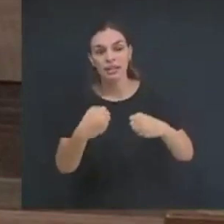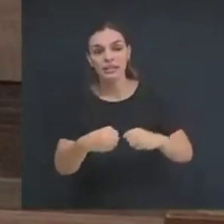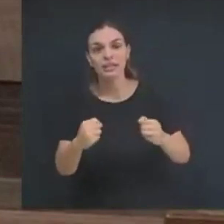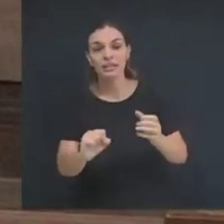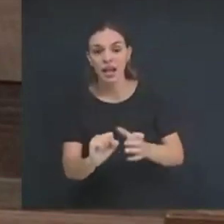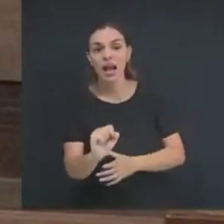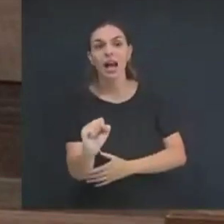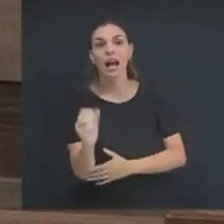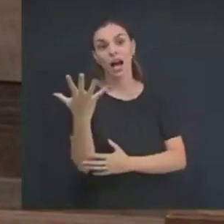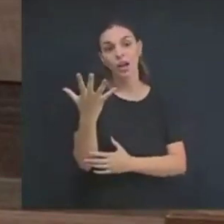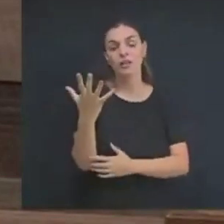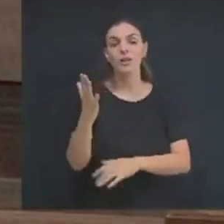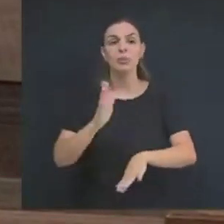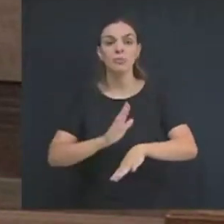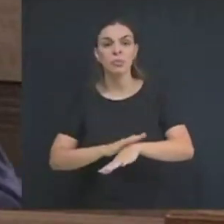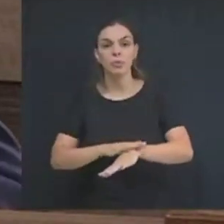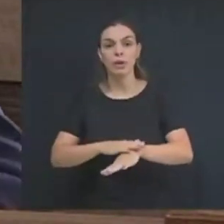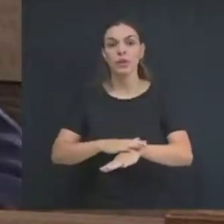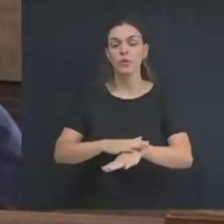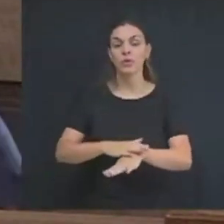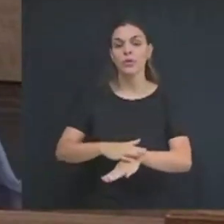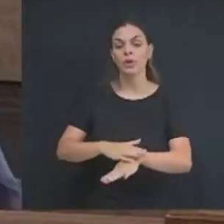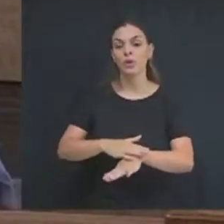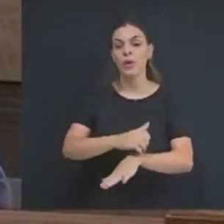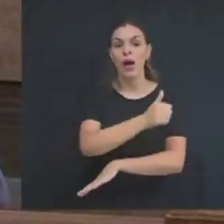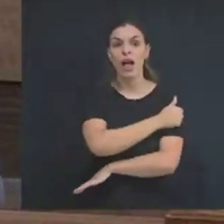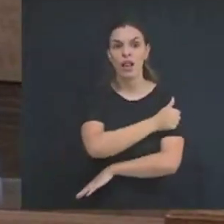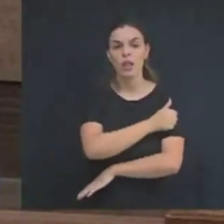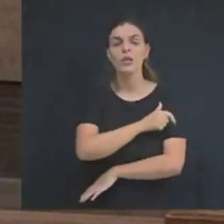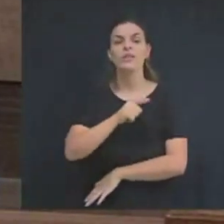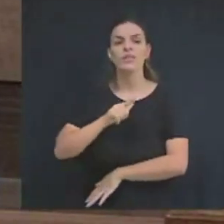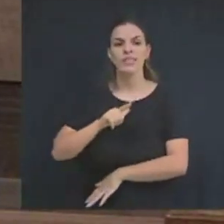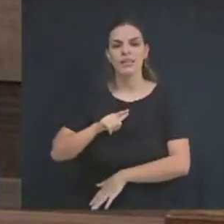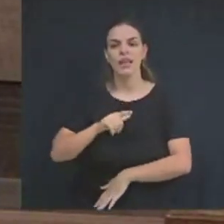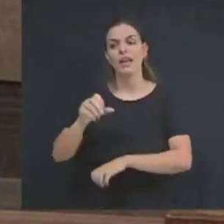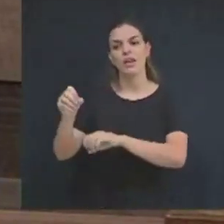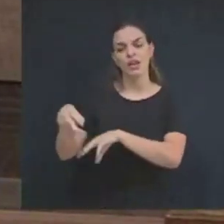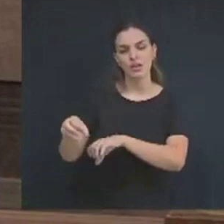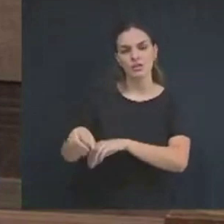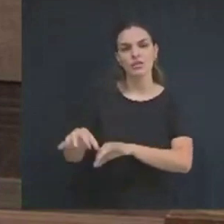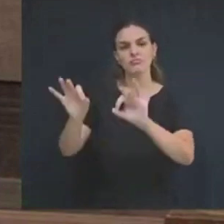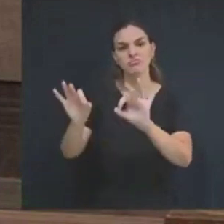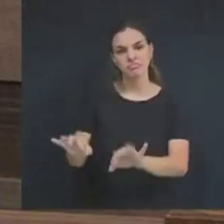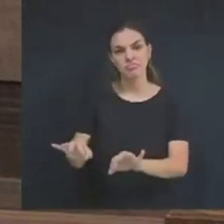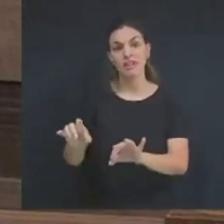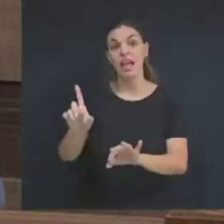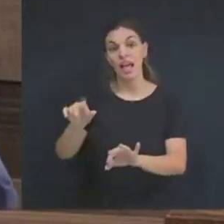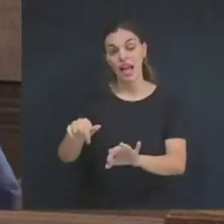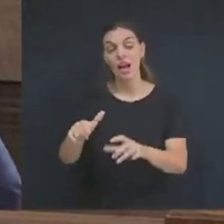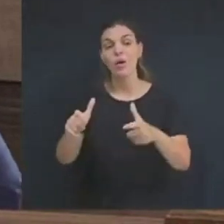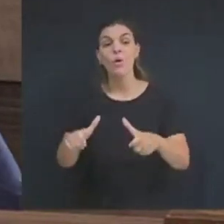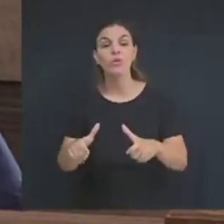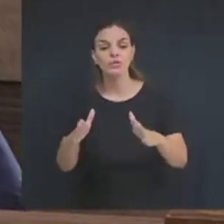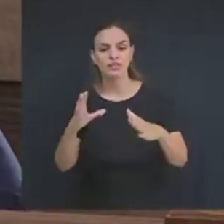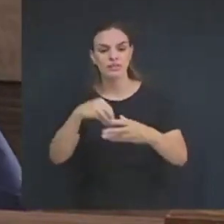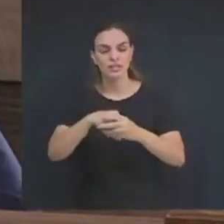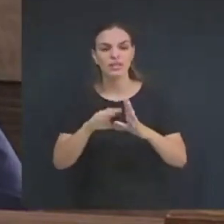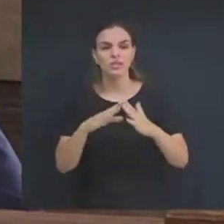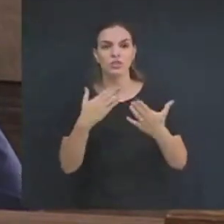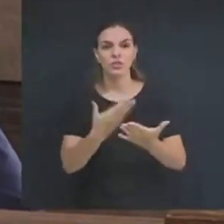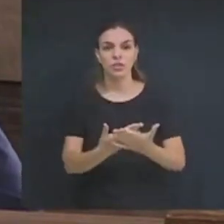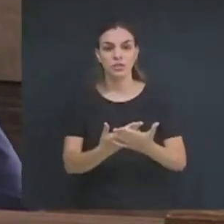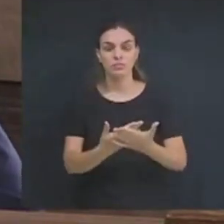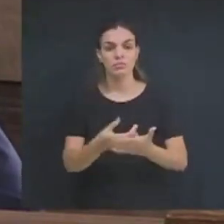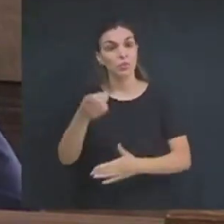quando os alunos têm a educação adequada. E esse ambiente é o ambiente da escola. A cada dia que nós tiramos o